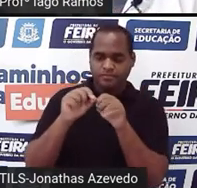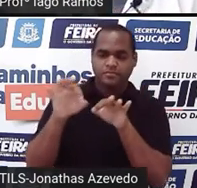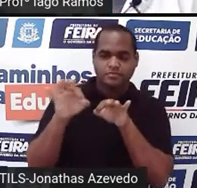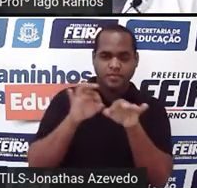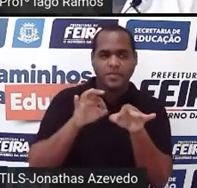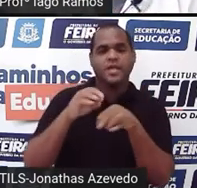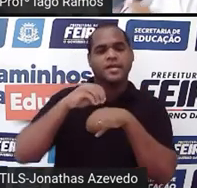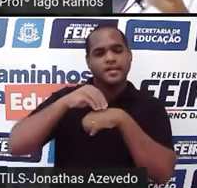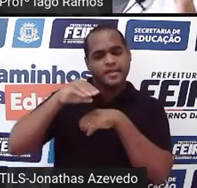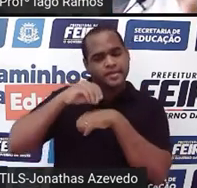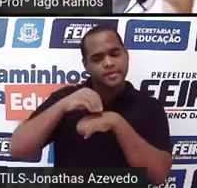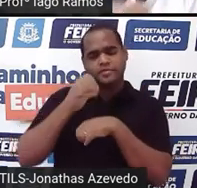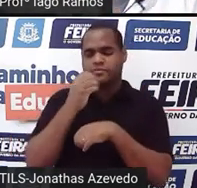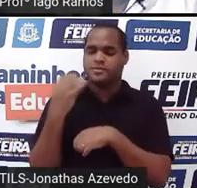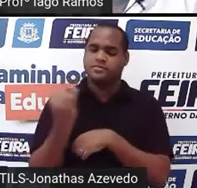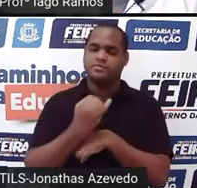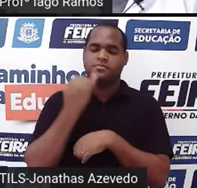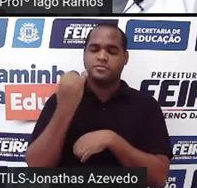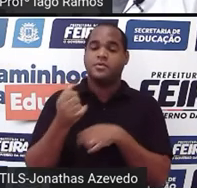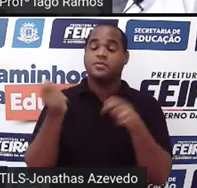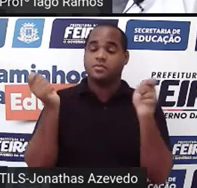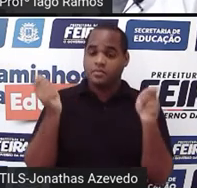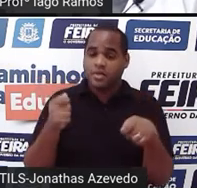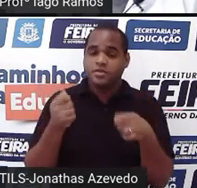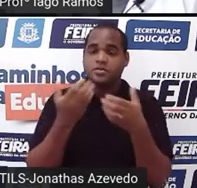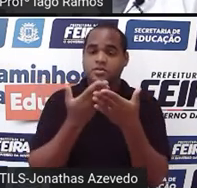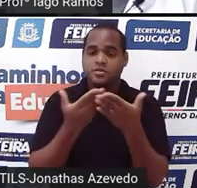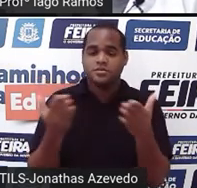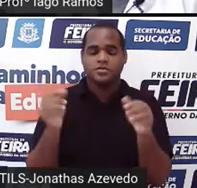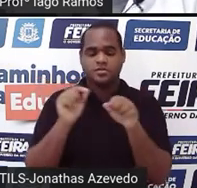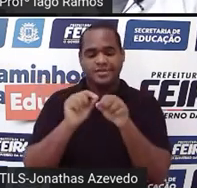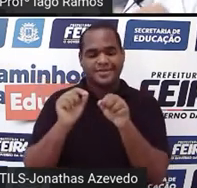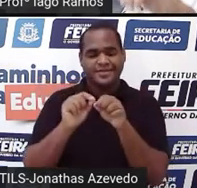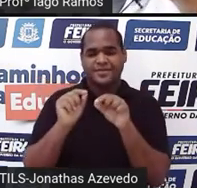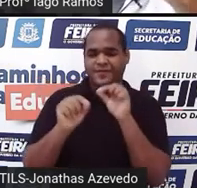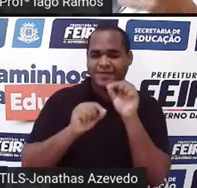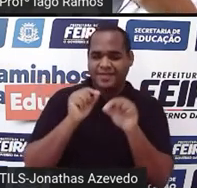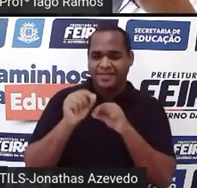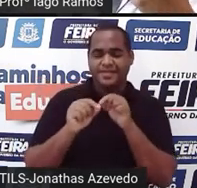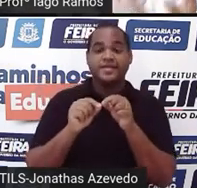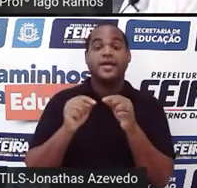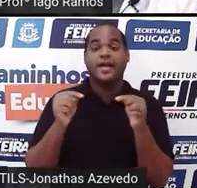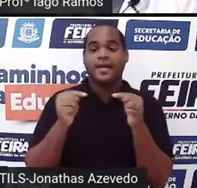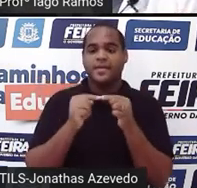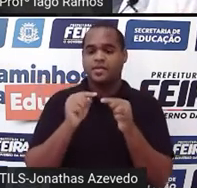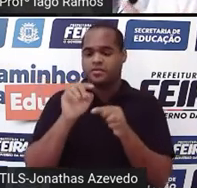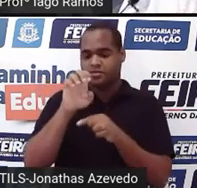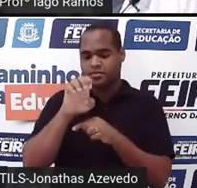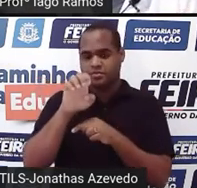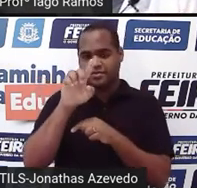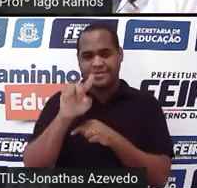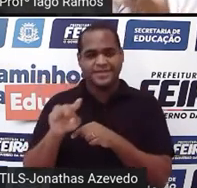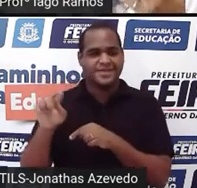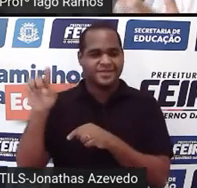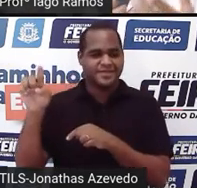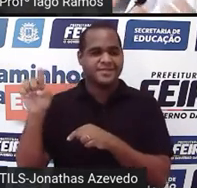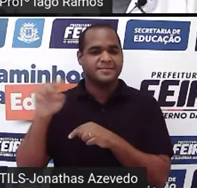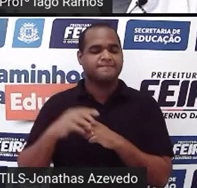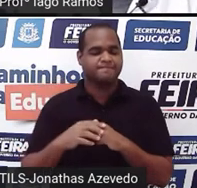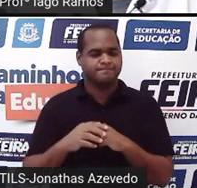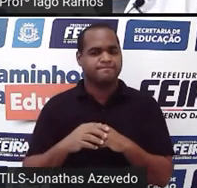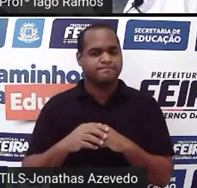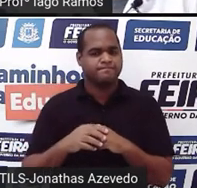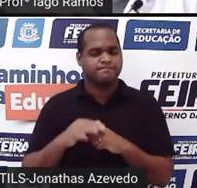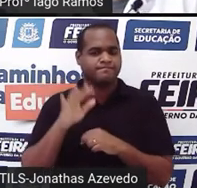informações, a gente está fazendo aí, né? A gente está trazendo uma estatística, tá? Que é